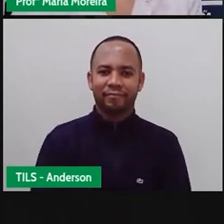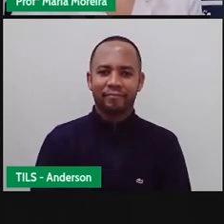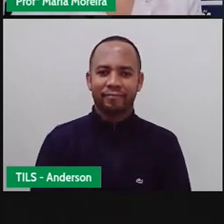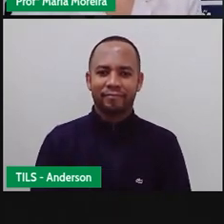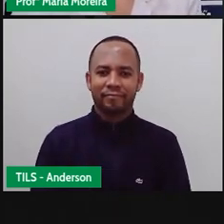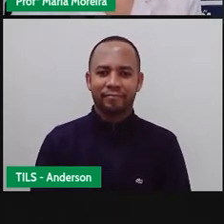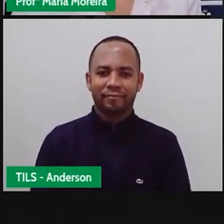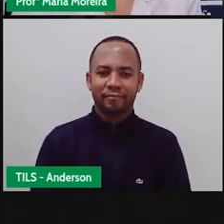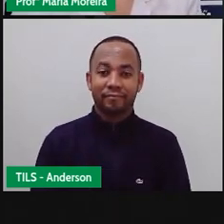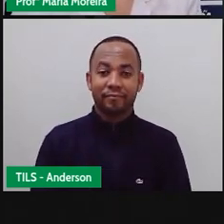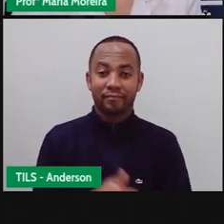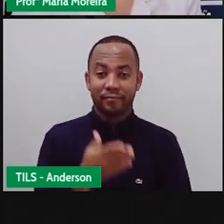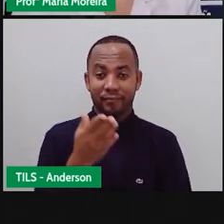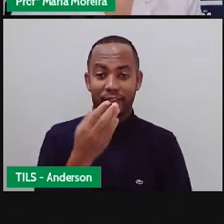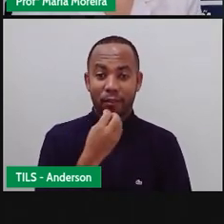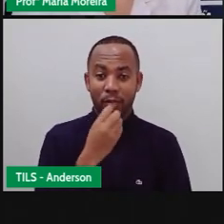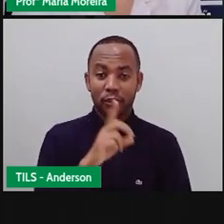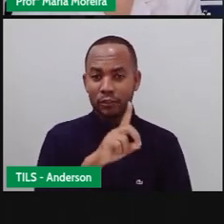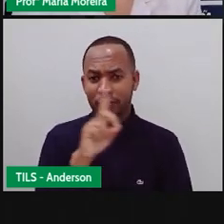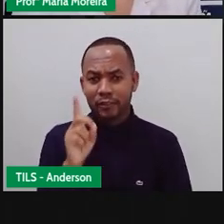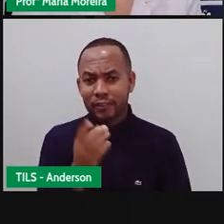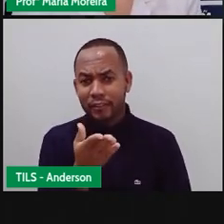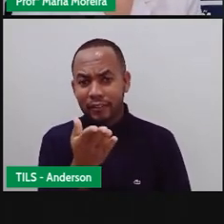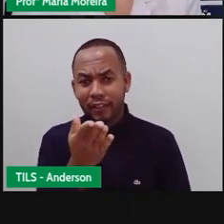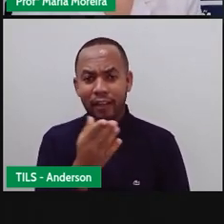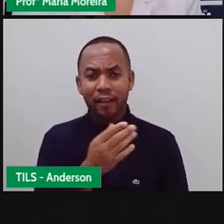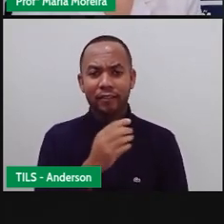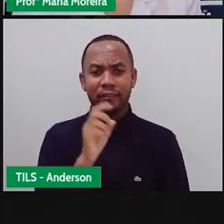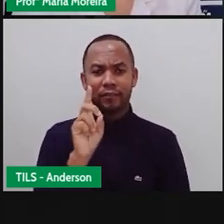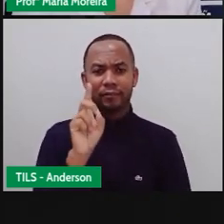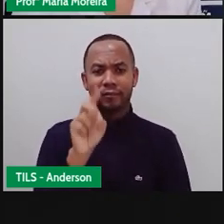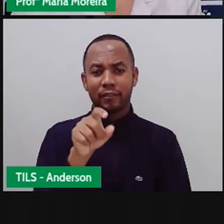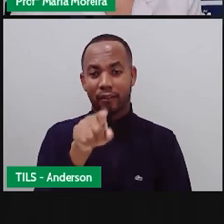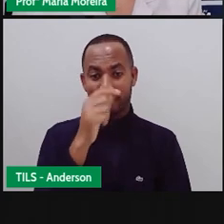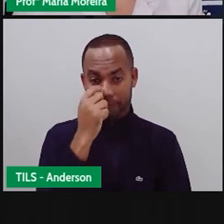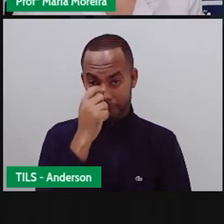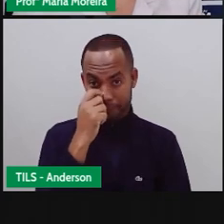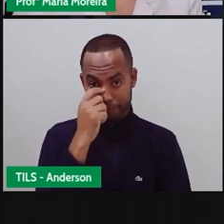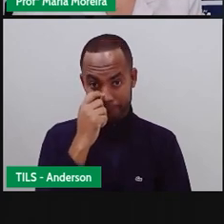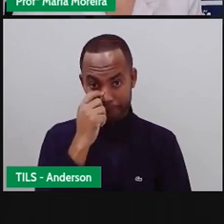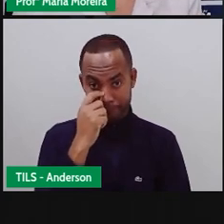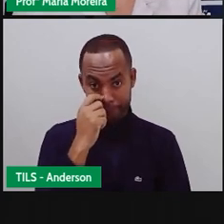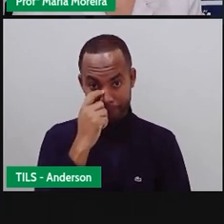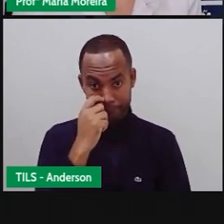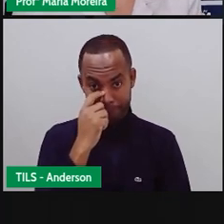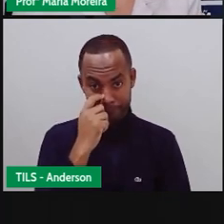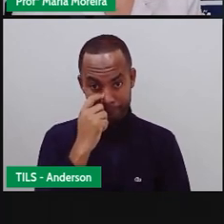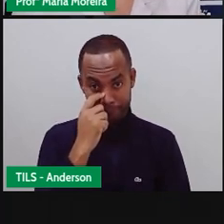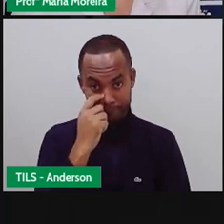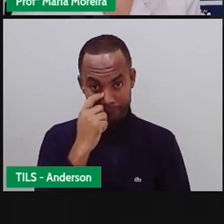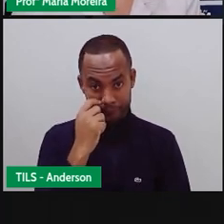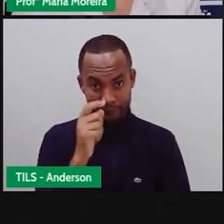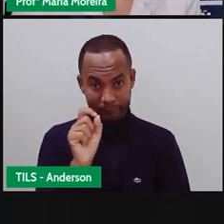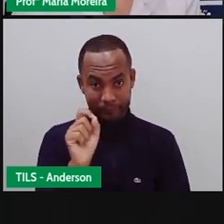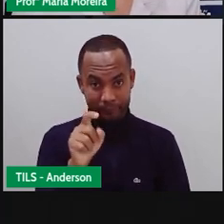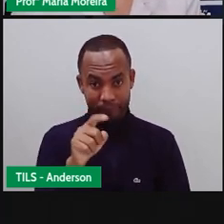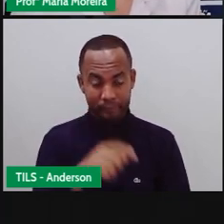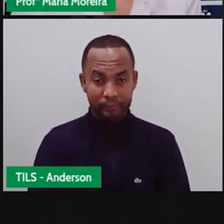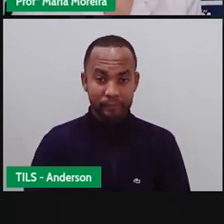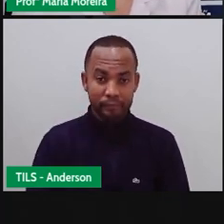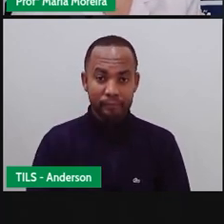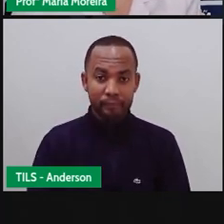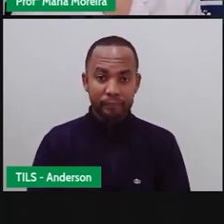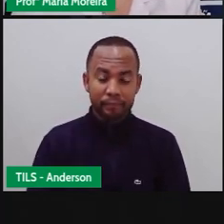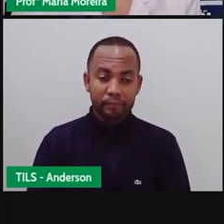Maria Clara. Bom dia. Alex de Oliveira. Bom fim. Então, acredito que Maria Clara seja a responsável, a irmã, né?